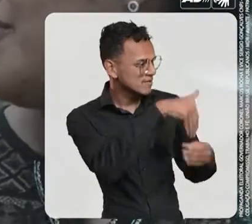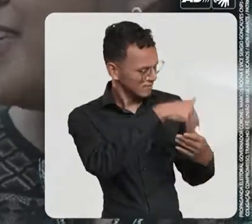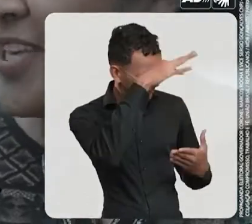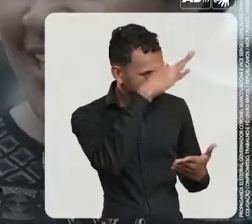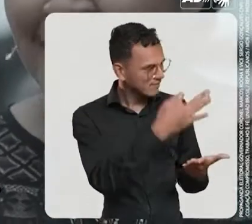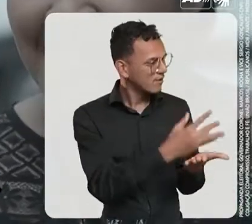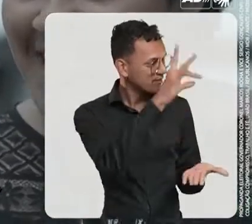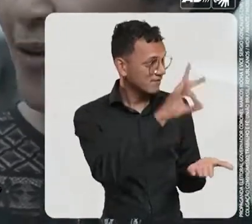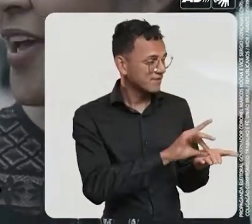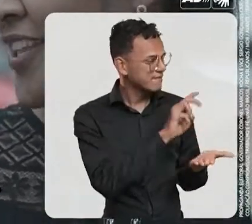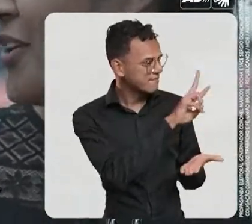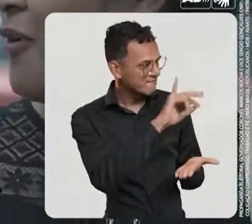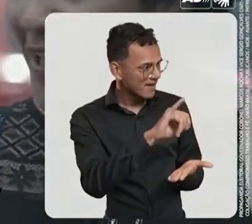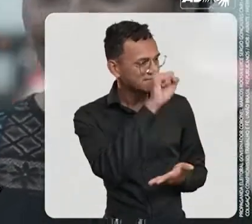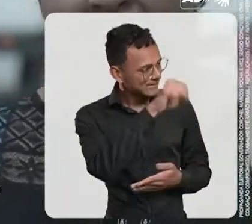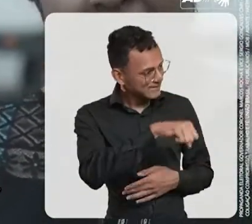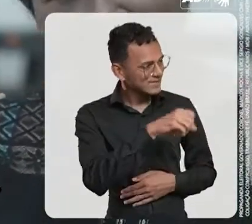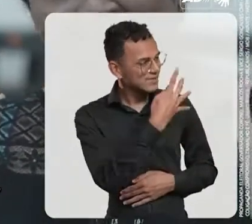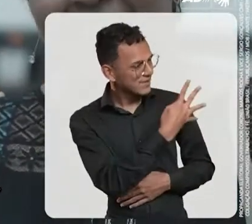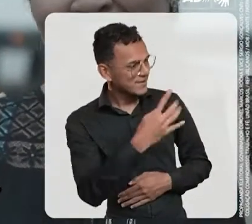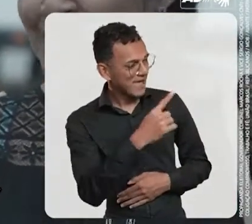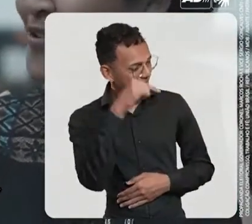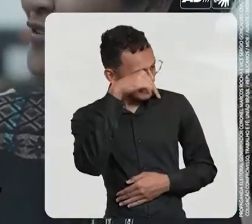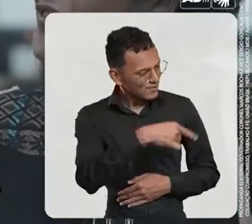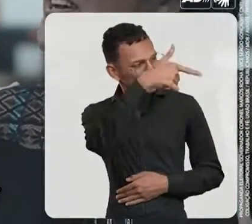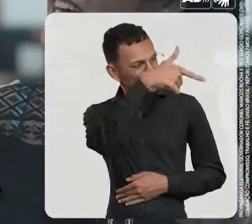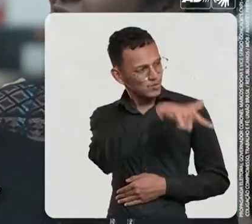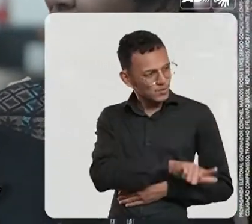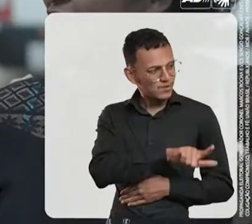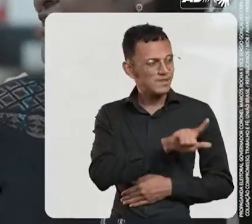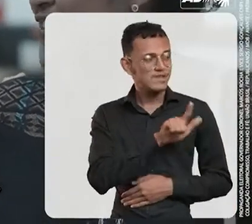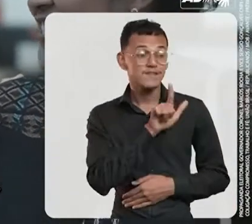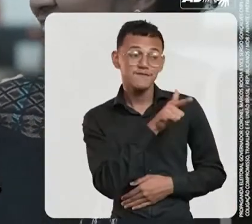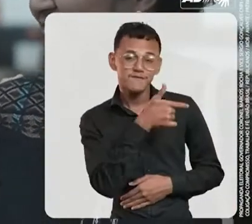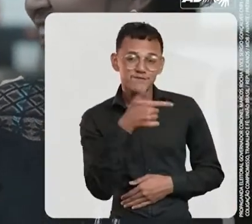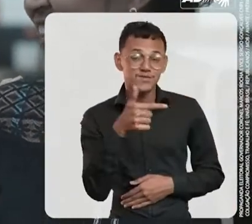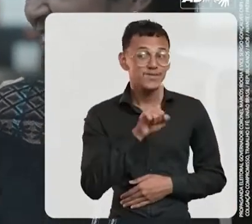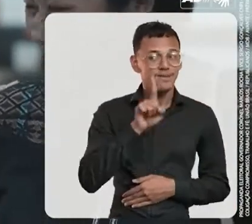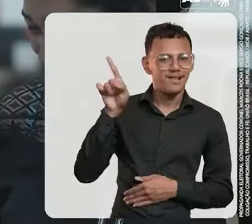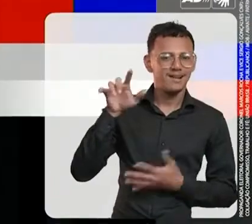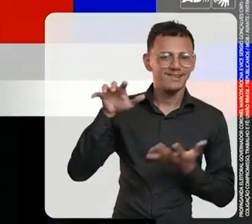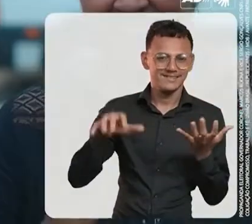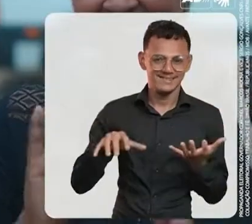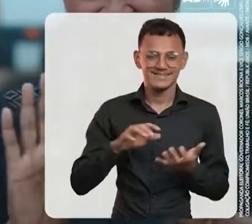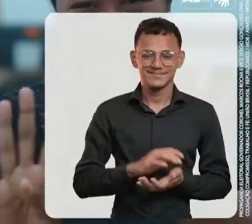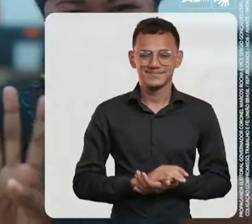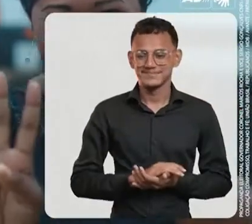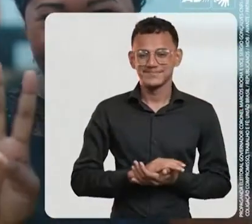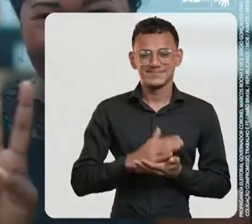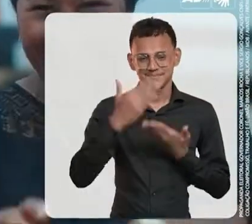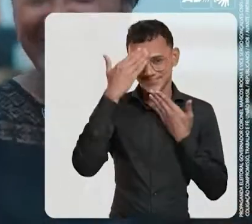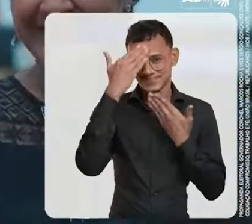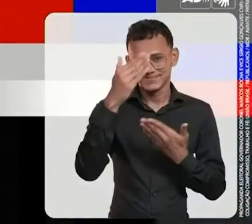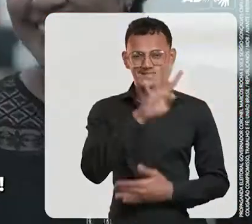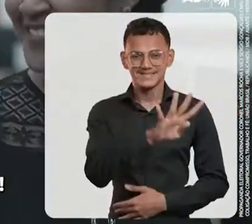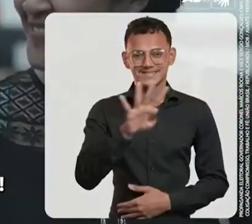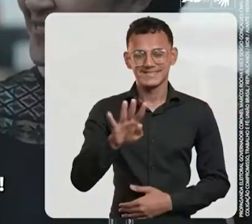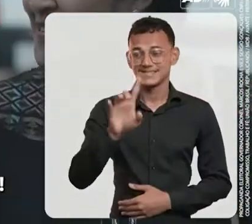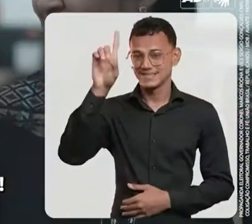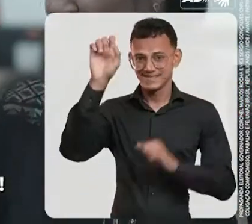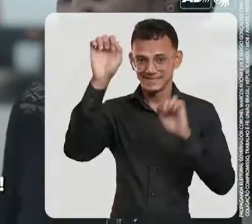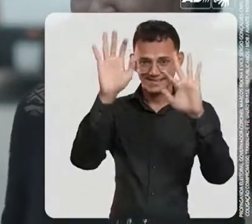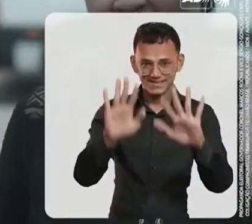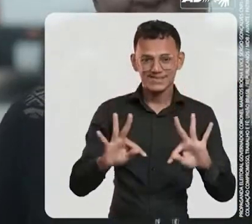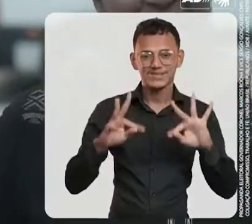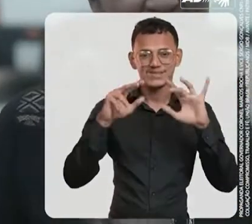fiel. E vai ser 44 aqui de novo e 22 lá. Obrigado. 44. Deus